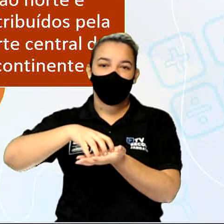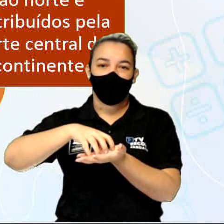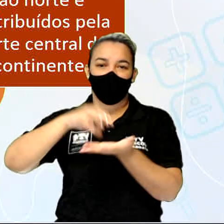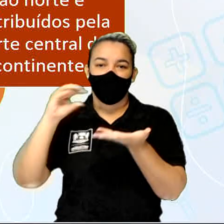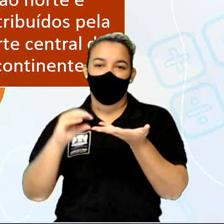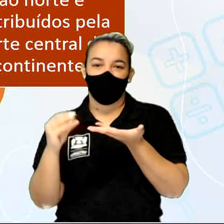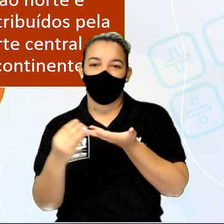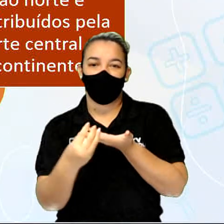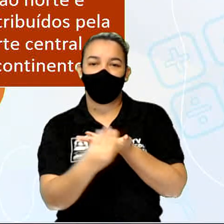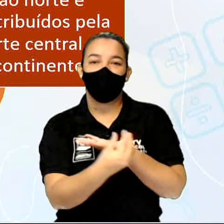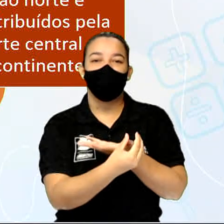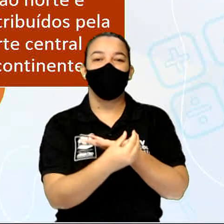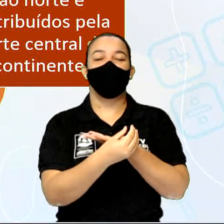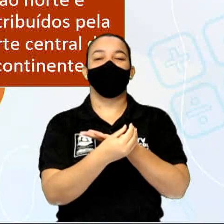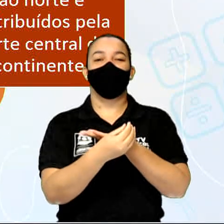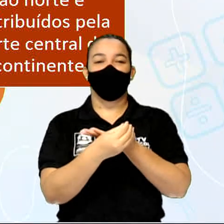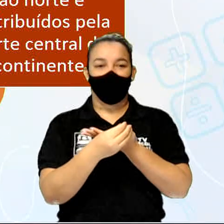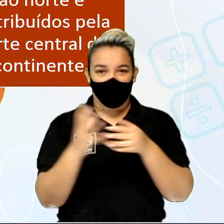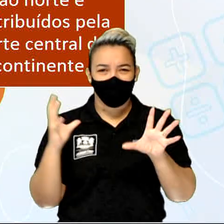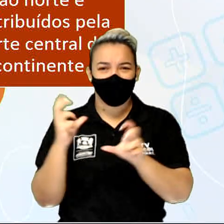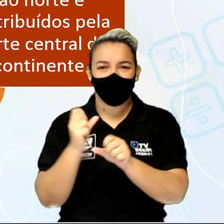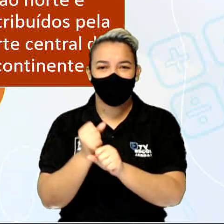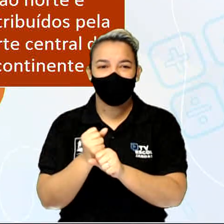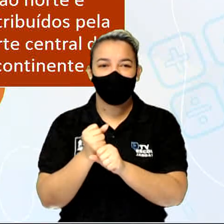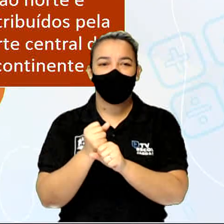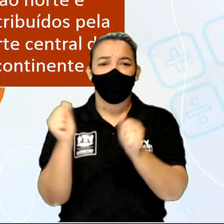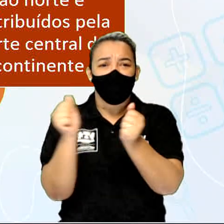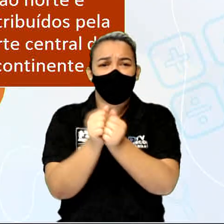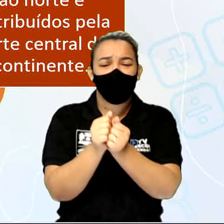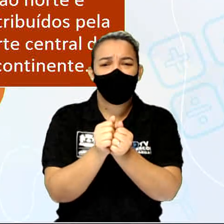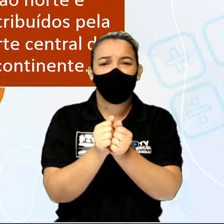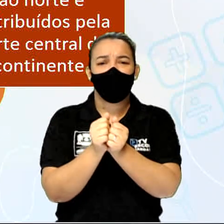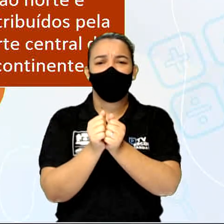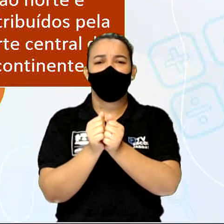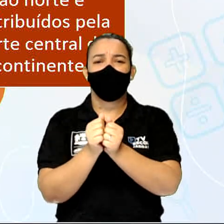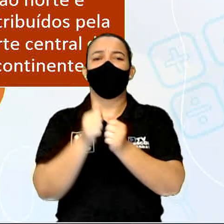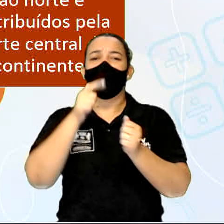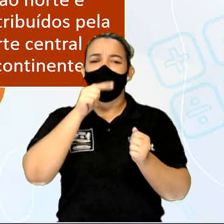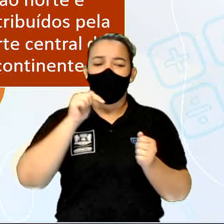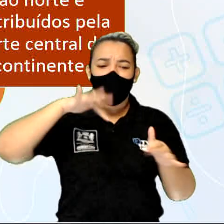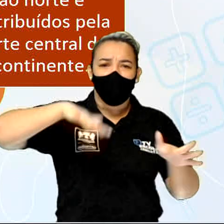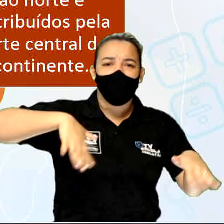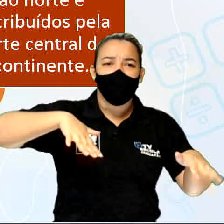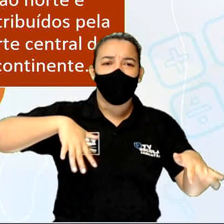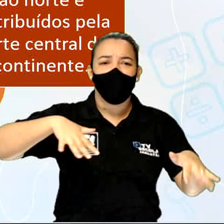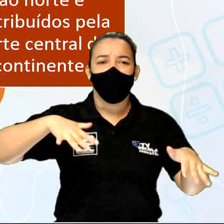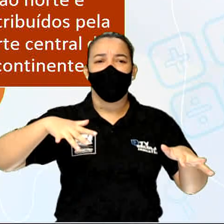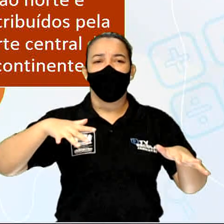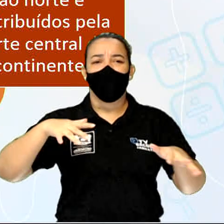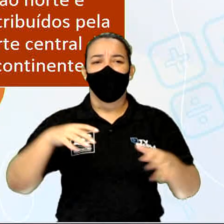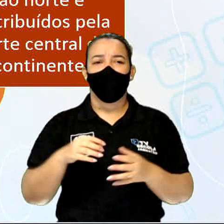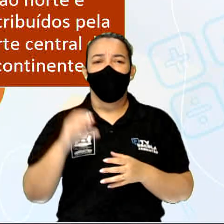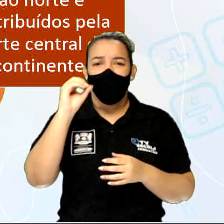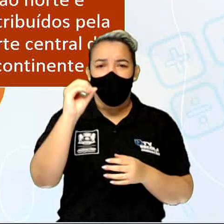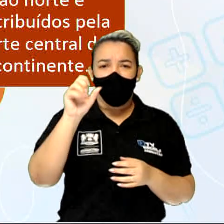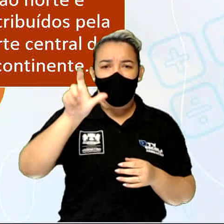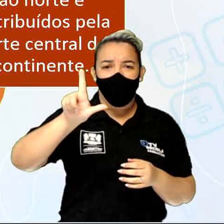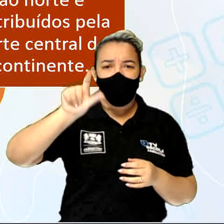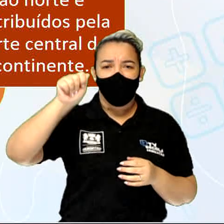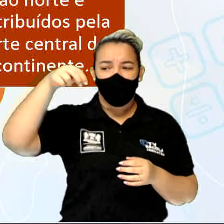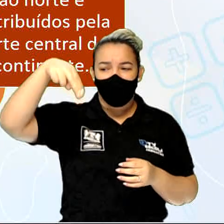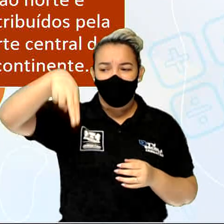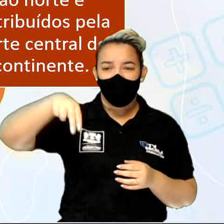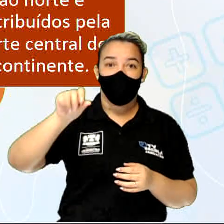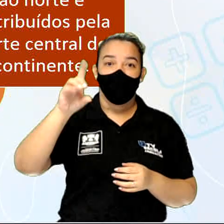formado por planaltos. Ocorrem juntos ao Mar Cáspio e na Holanda, ao norte do baixo curso do Rio Reno, são